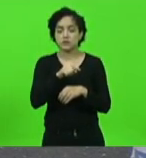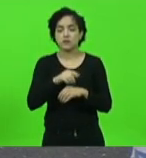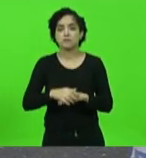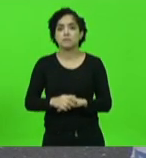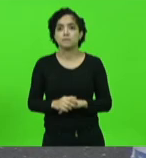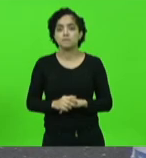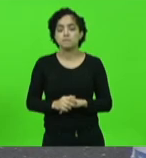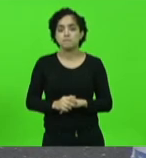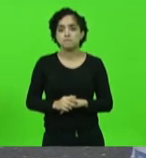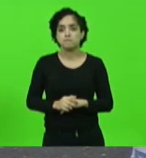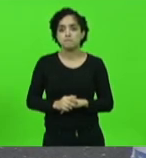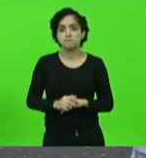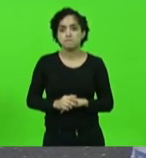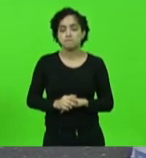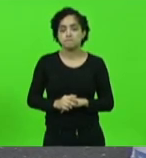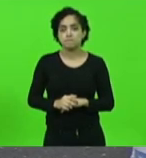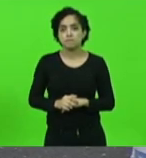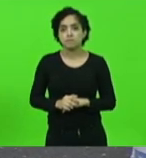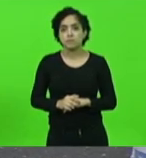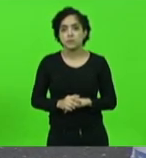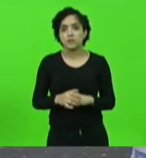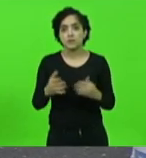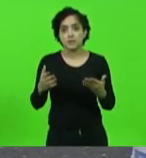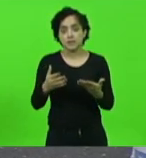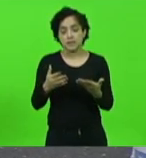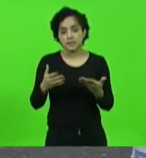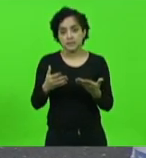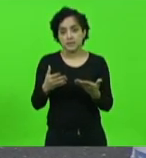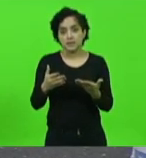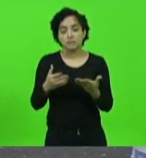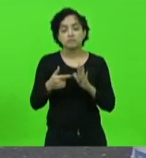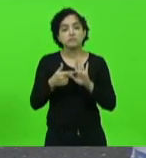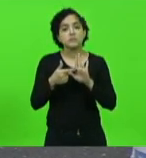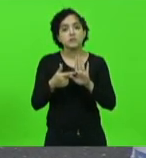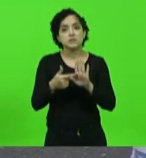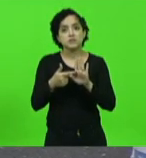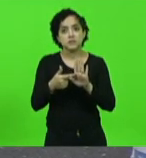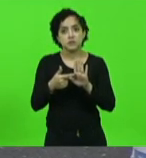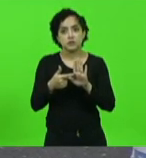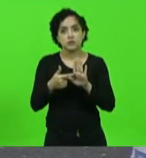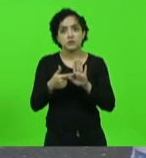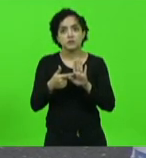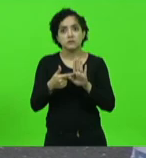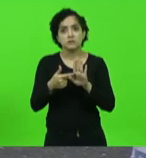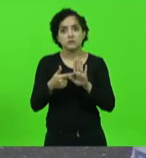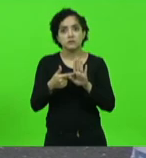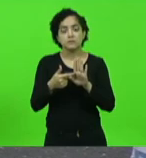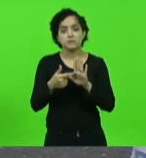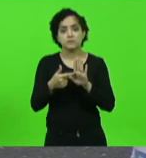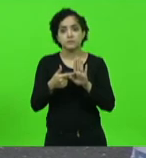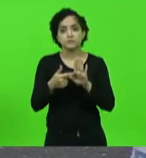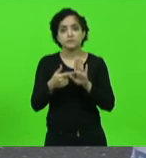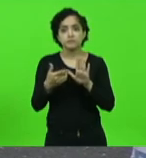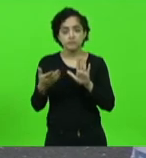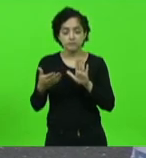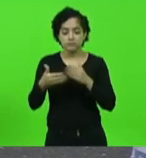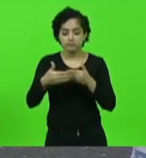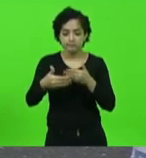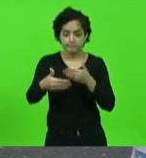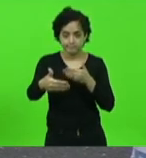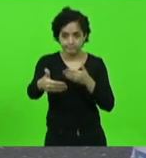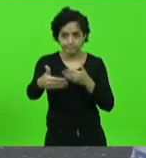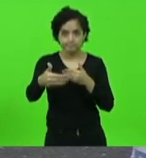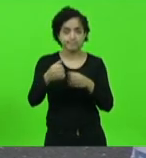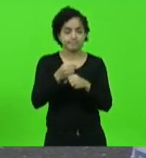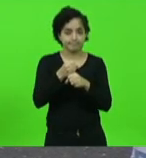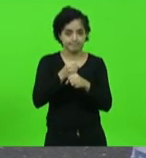Catarina as projeções indicam presidente Berlanda de que nos próximos anos